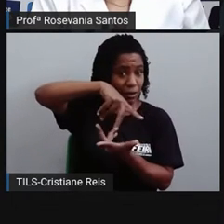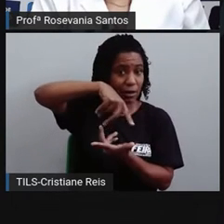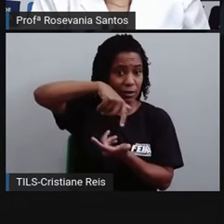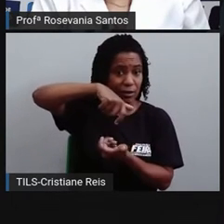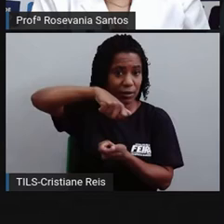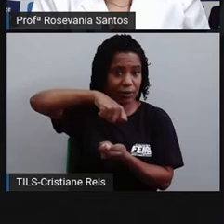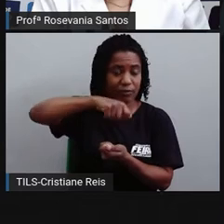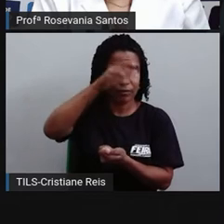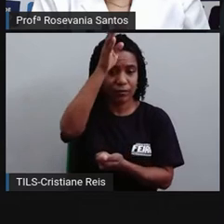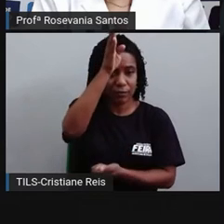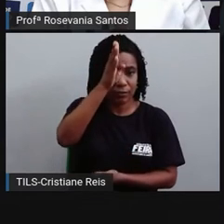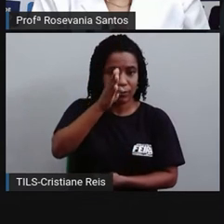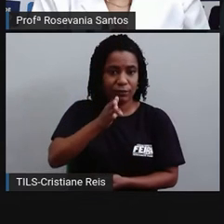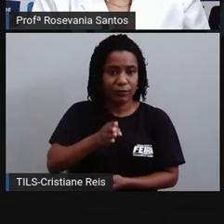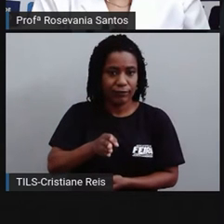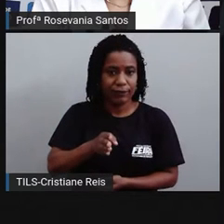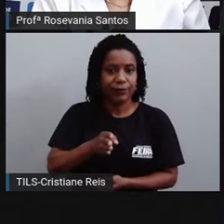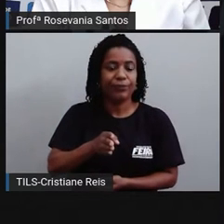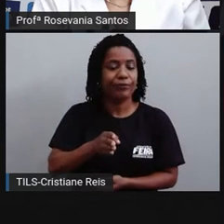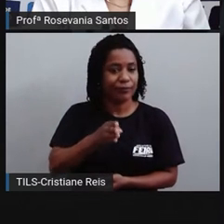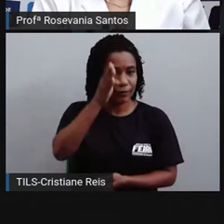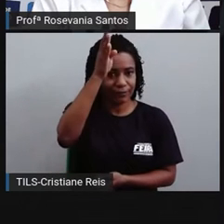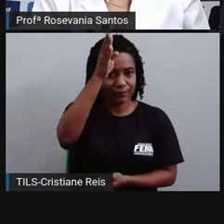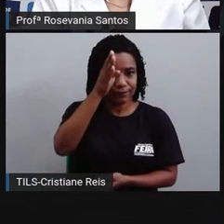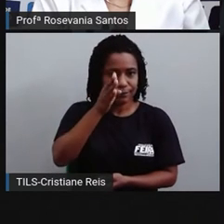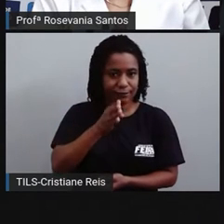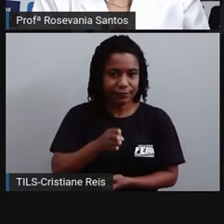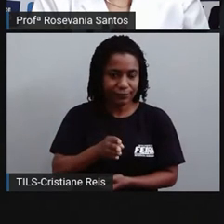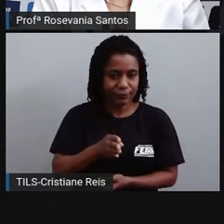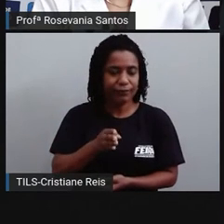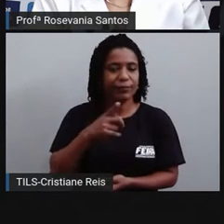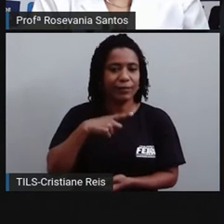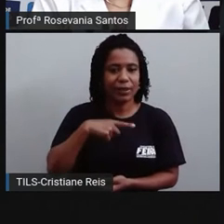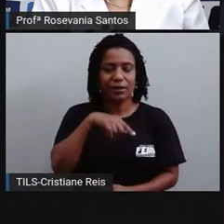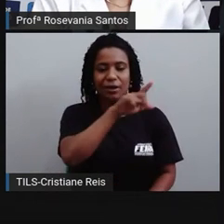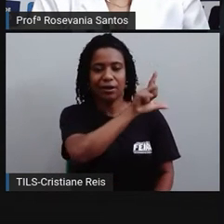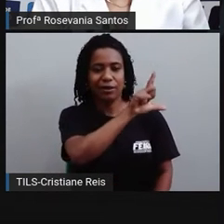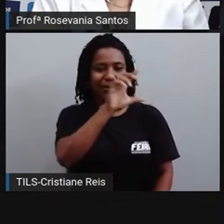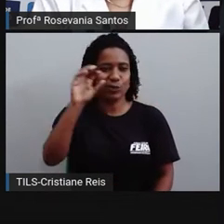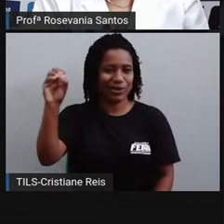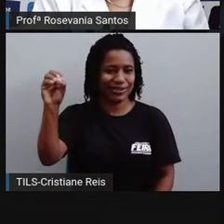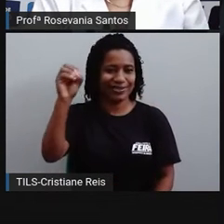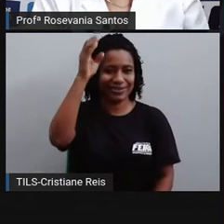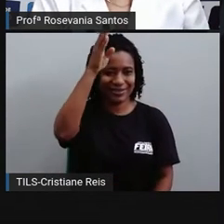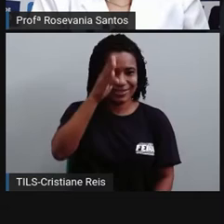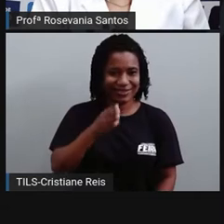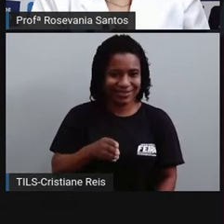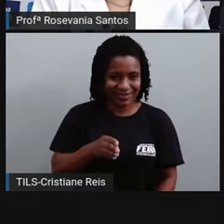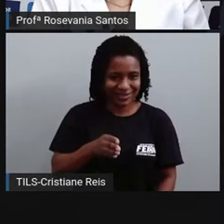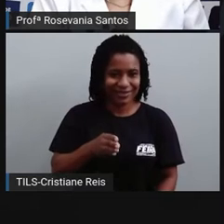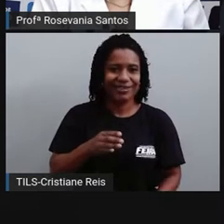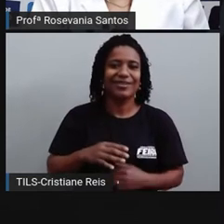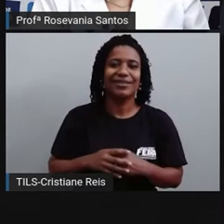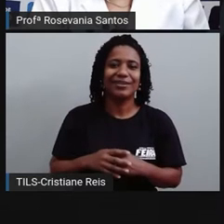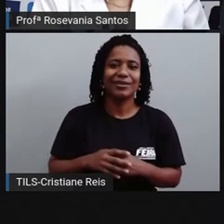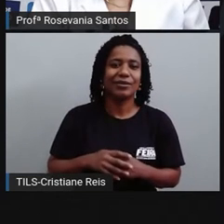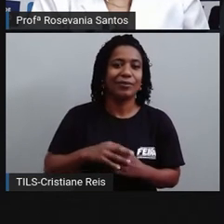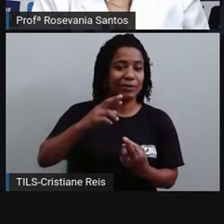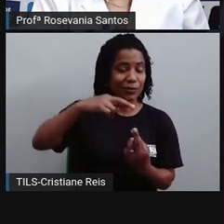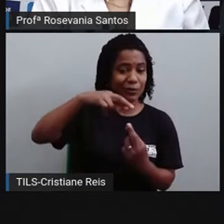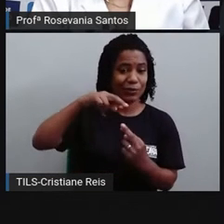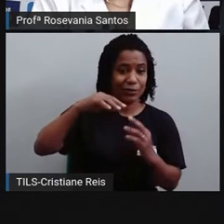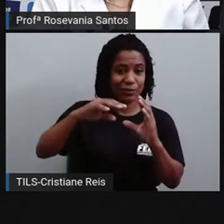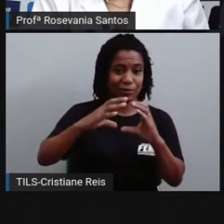E aqui também a gente vai dividir, né? No sentido leixo-oeste também, a Terra no meio. Aqui no pontinho